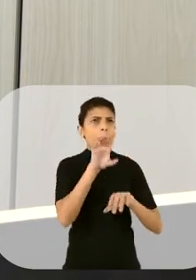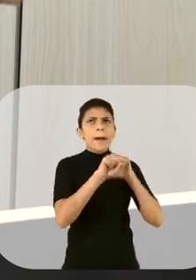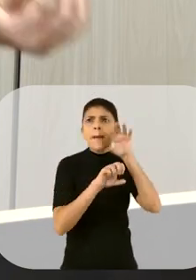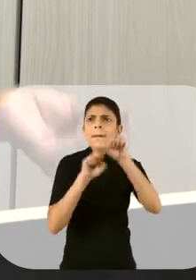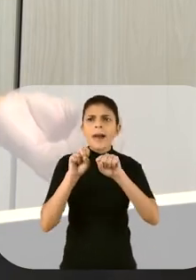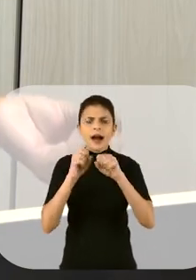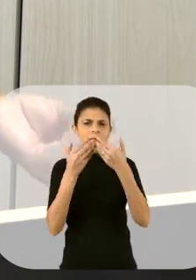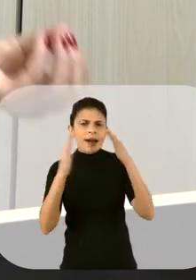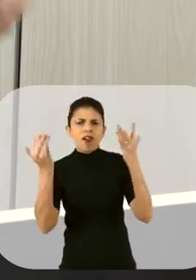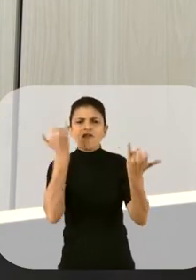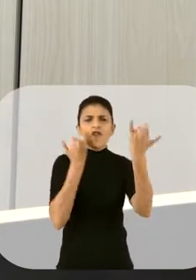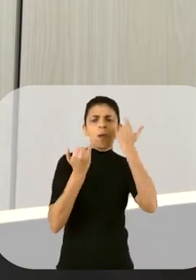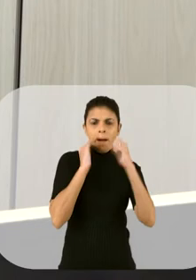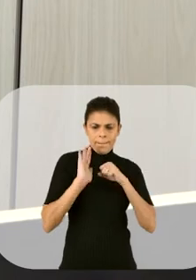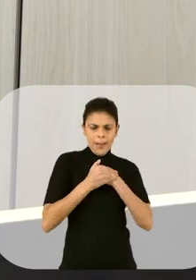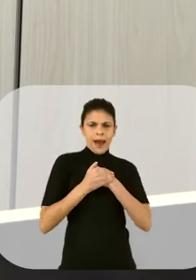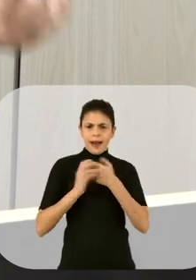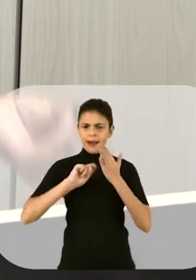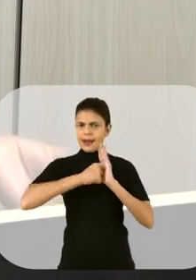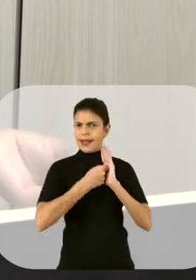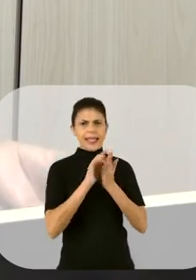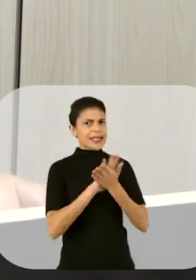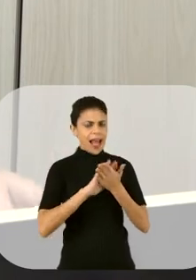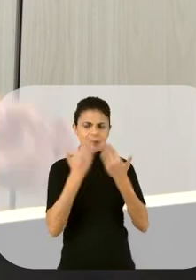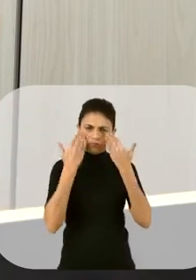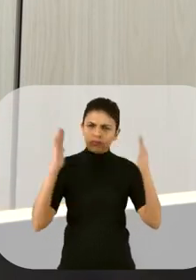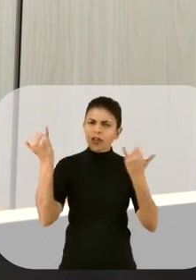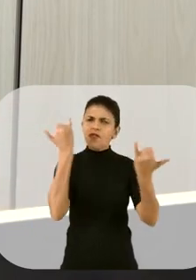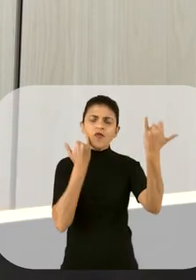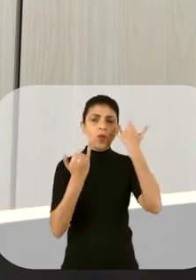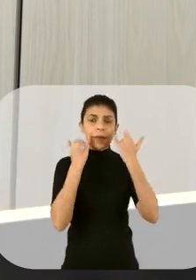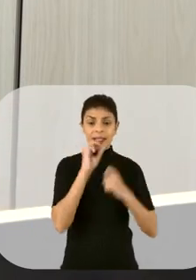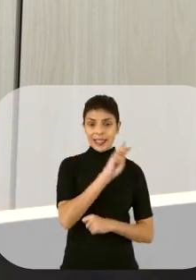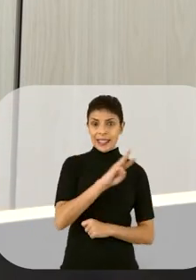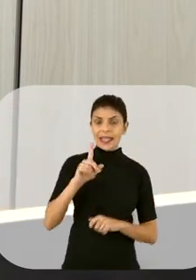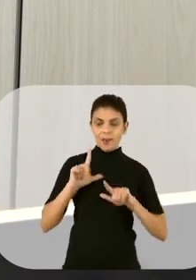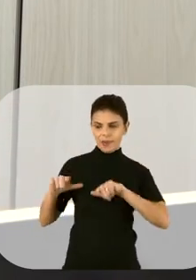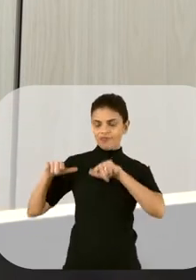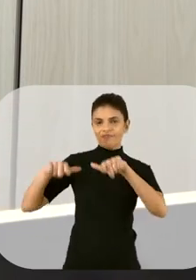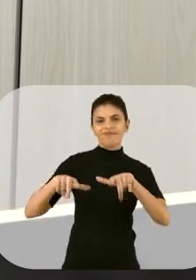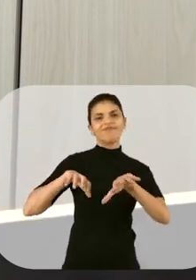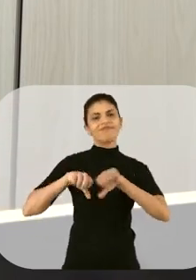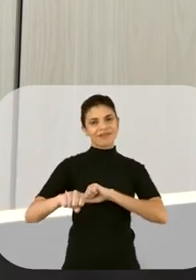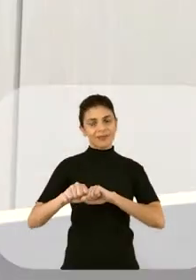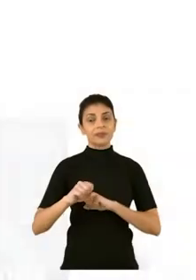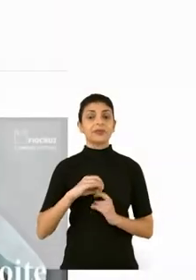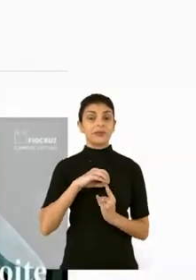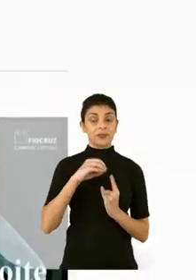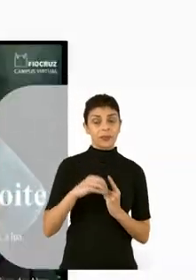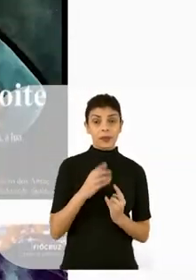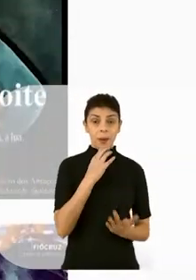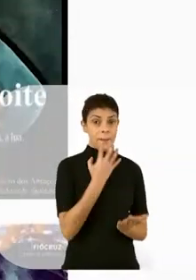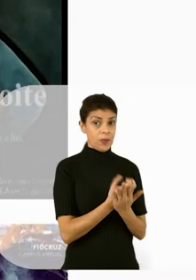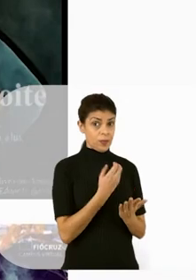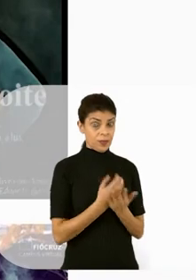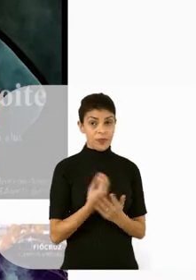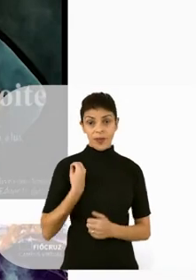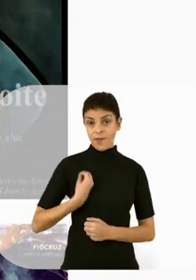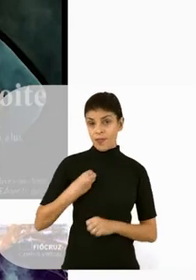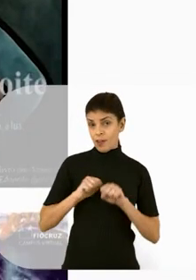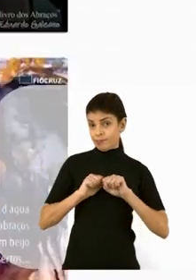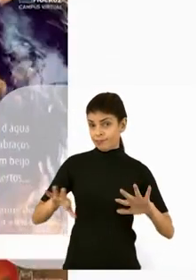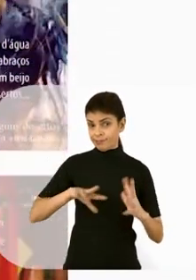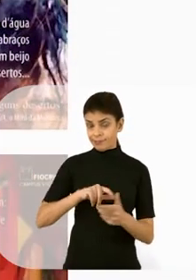seu planejamento até o momento em que o aluno sai certificado pela Fiocruz. Em meio a toda a angústia